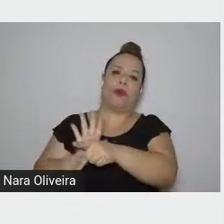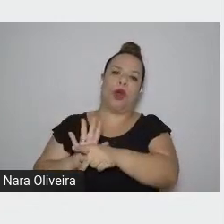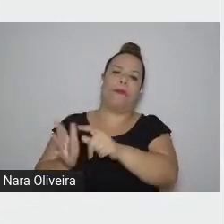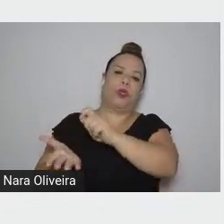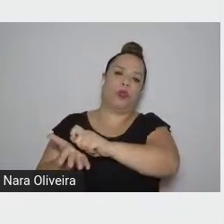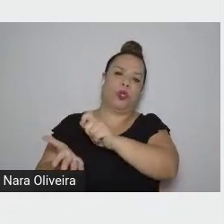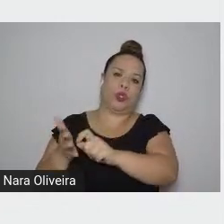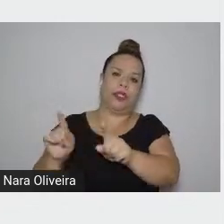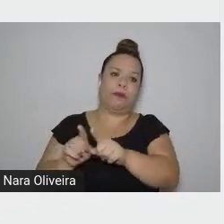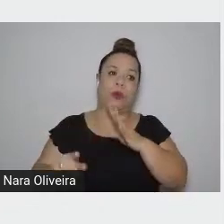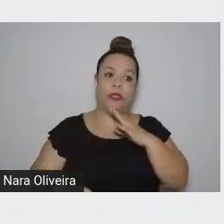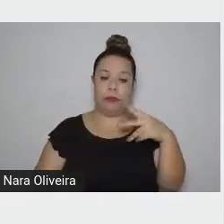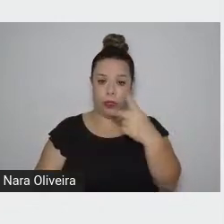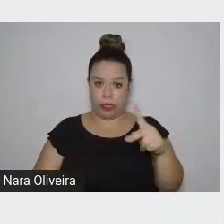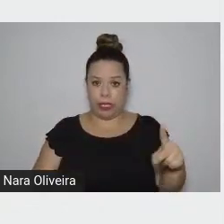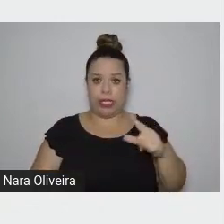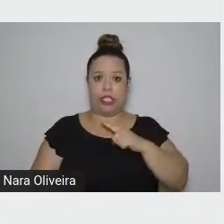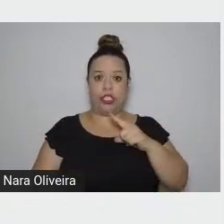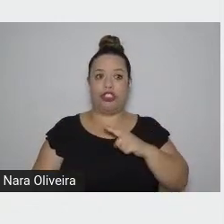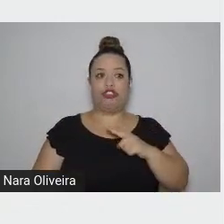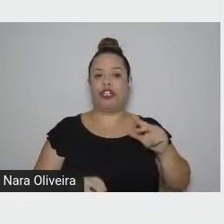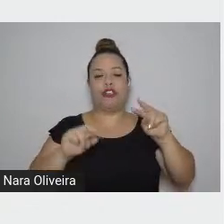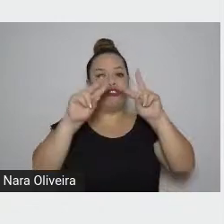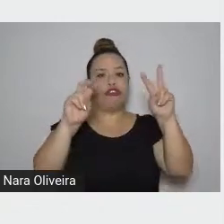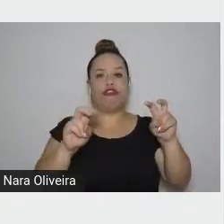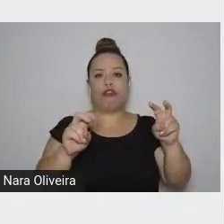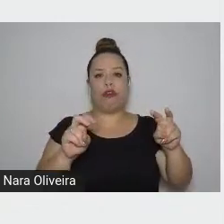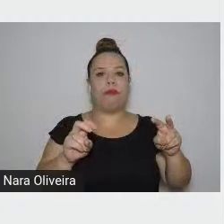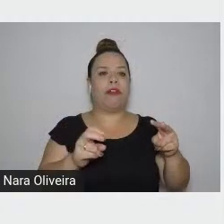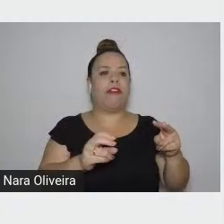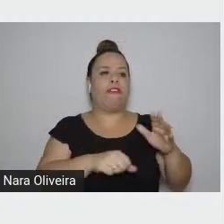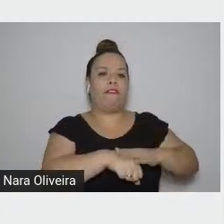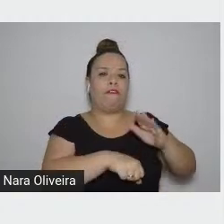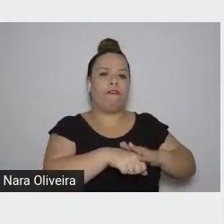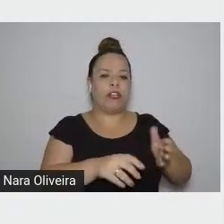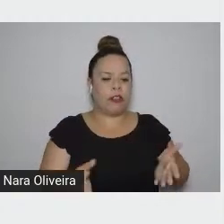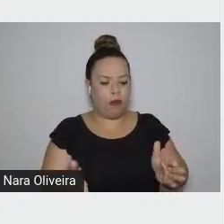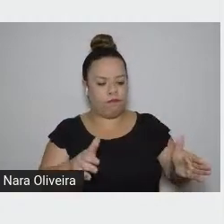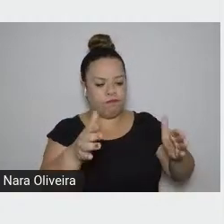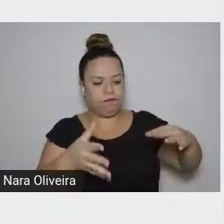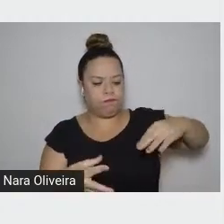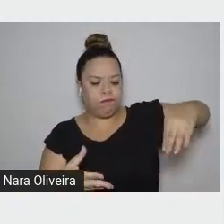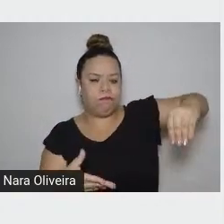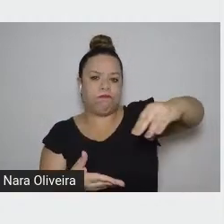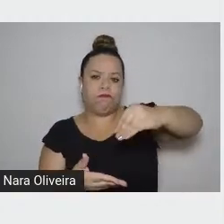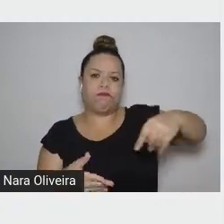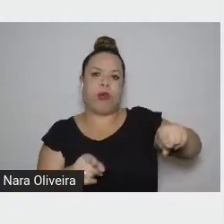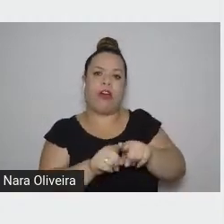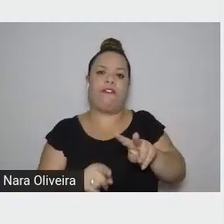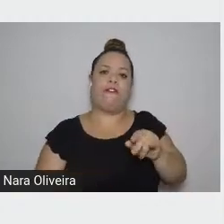da arte da Olaria nos seus pormenores mostra